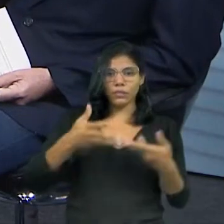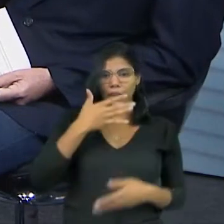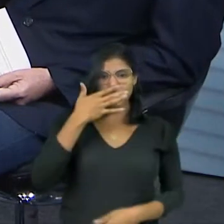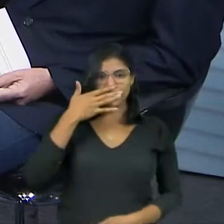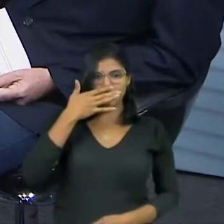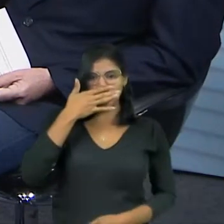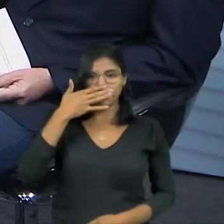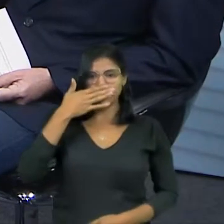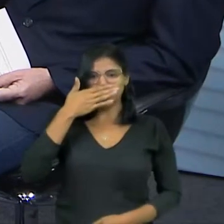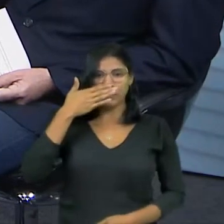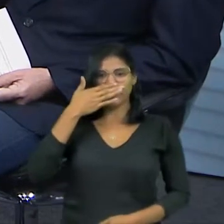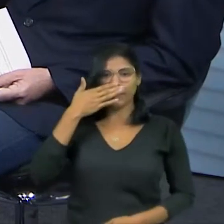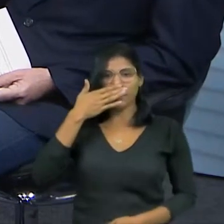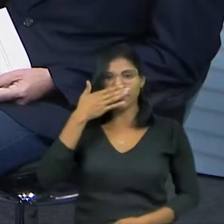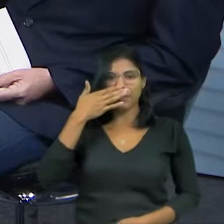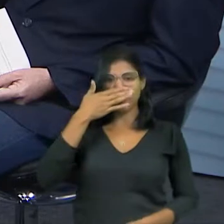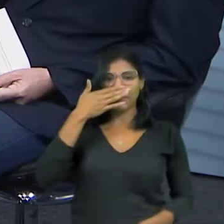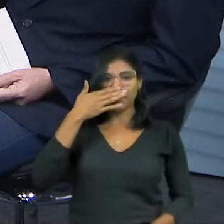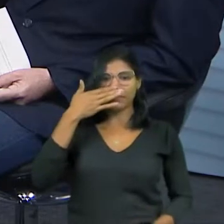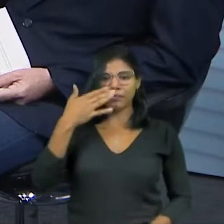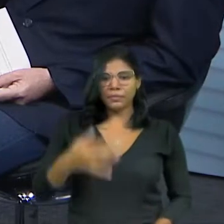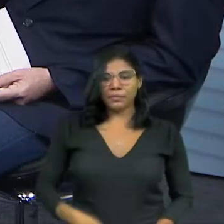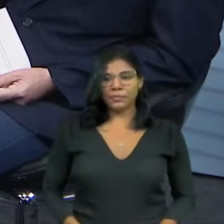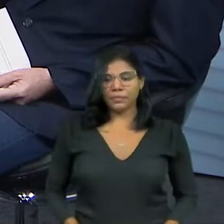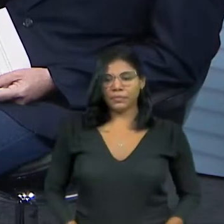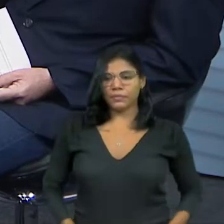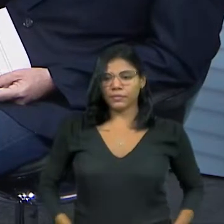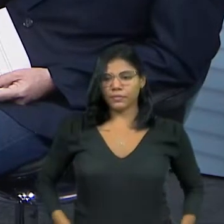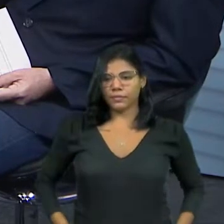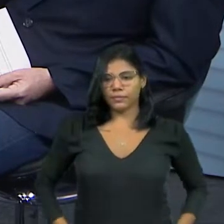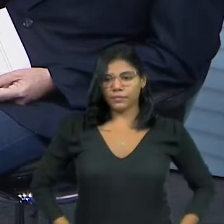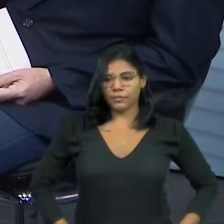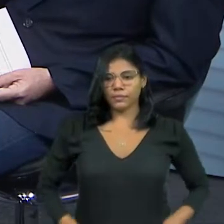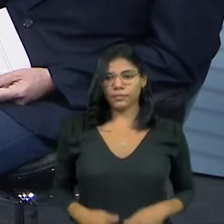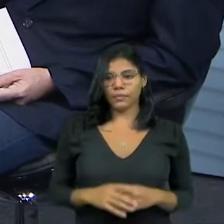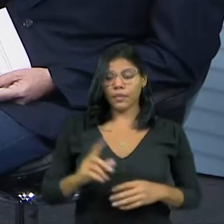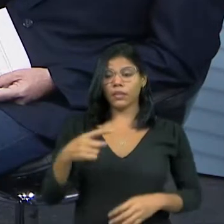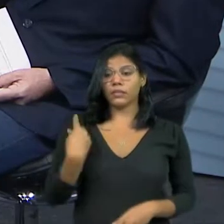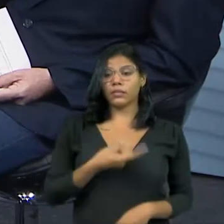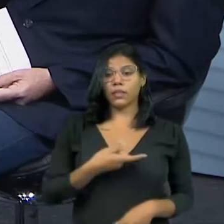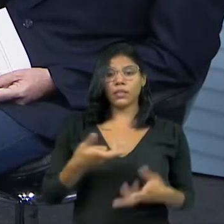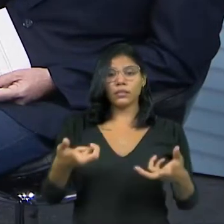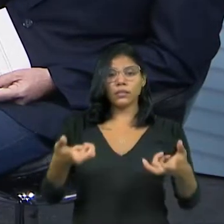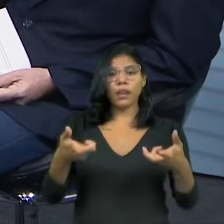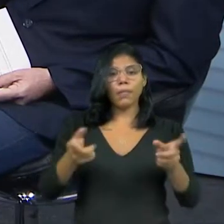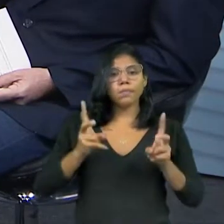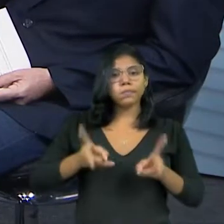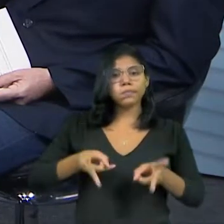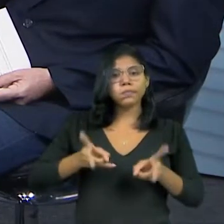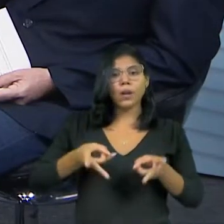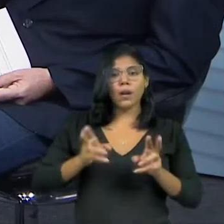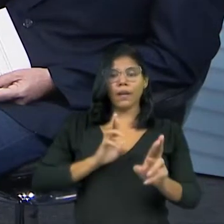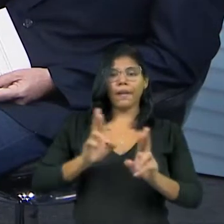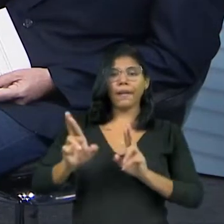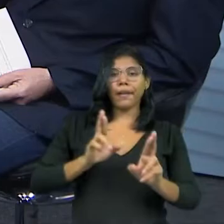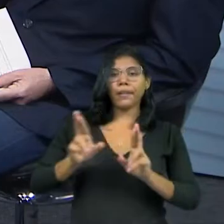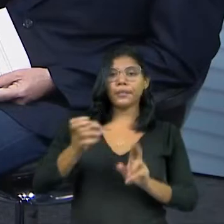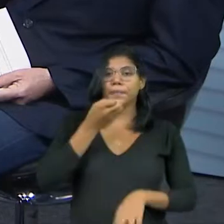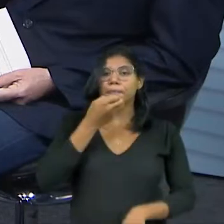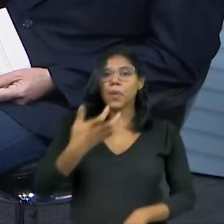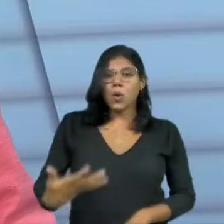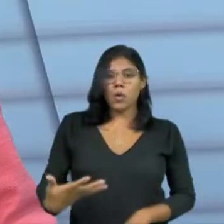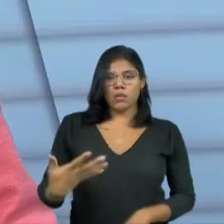processo democrático. Afinal, nós estamos na democracia e assim nós queremos nos manter e ter essa relação harmoniosa entre os poderes.